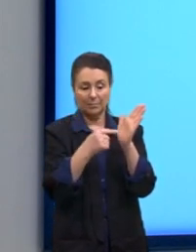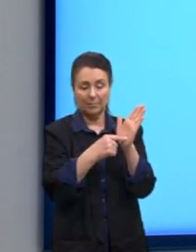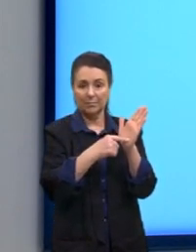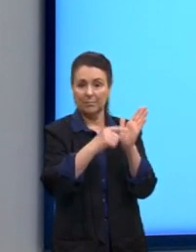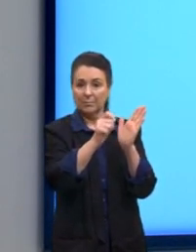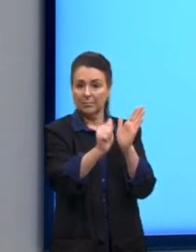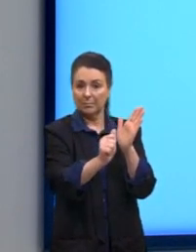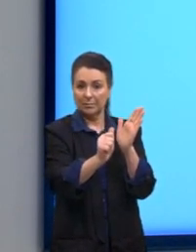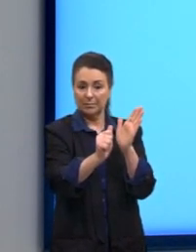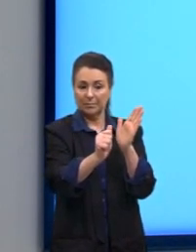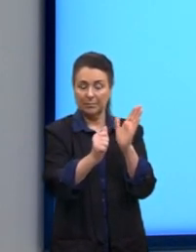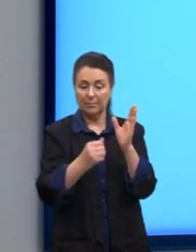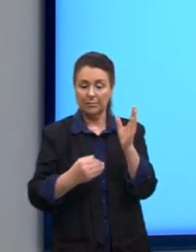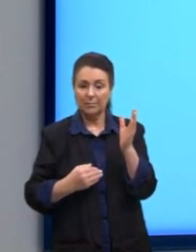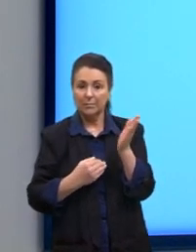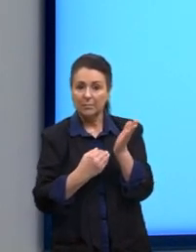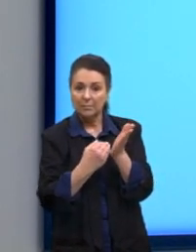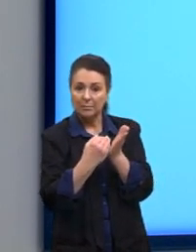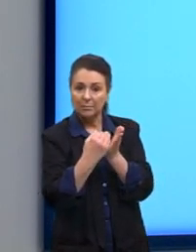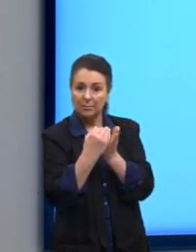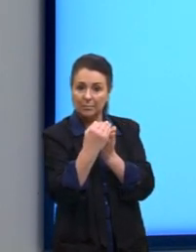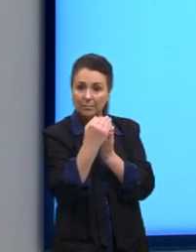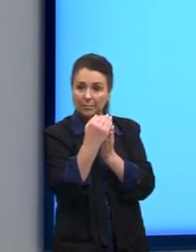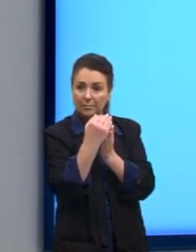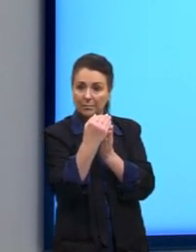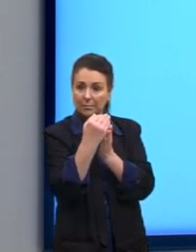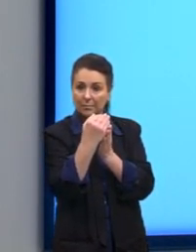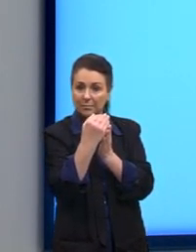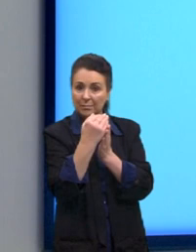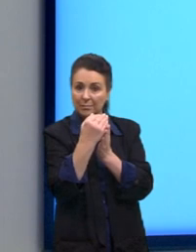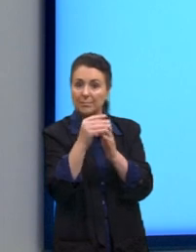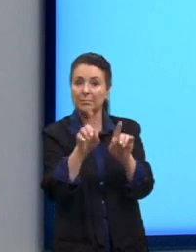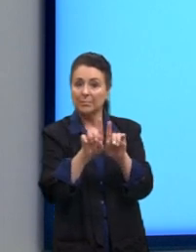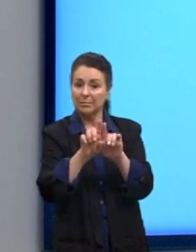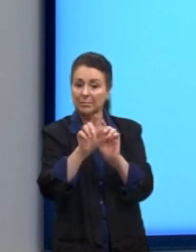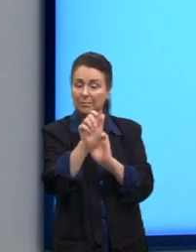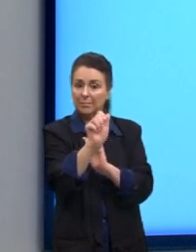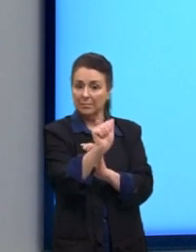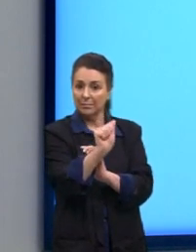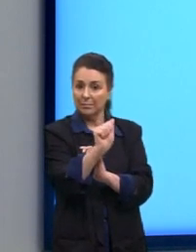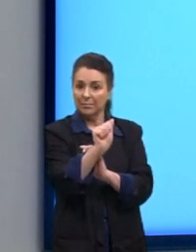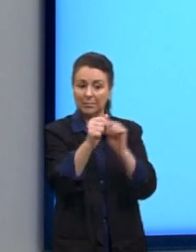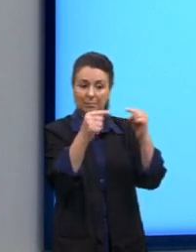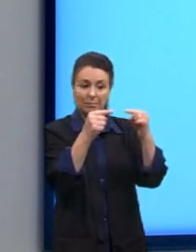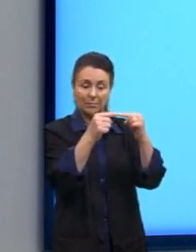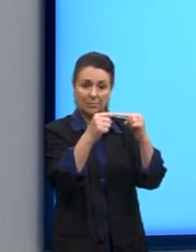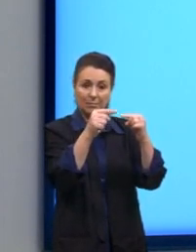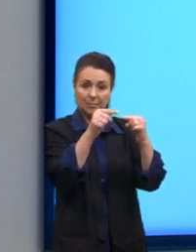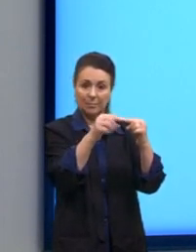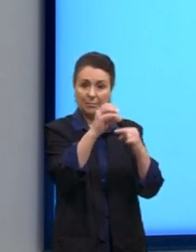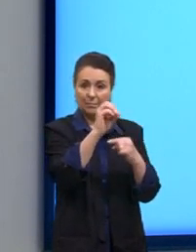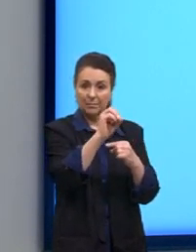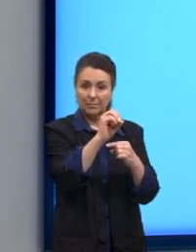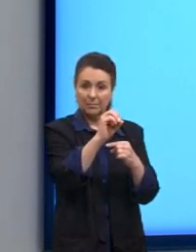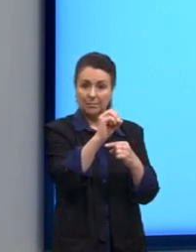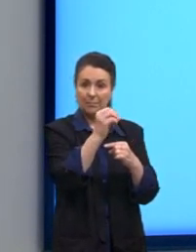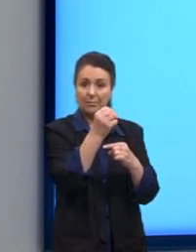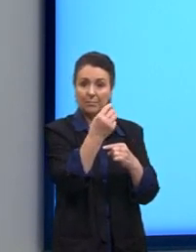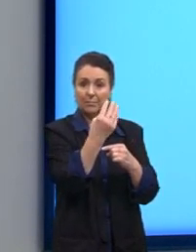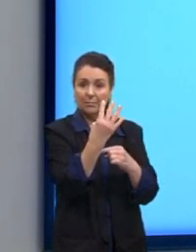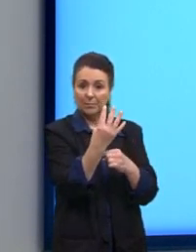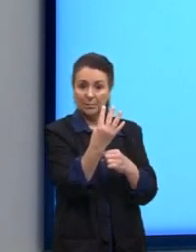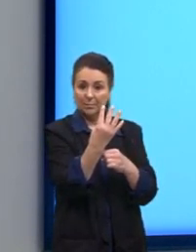Passa pela origem, mas tem que passar pelo ponto A. E a coordenada dele é o 0 e 4.